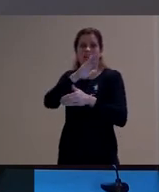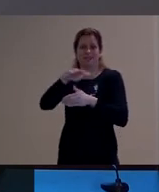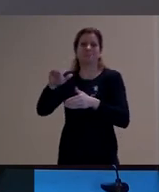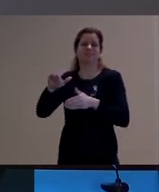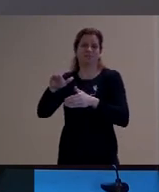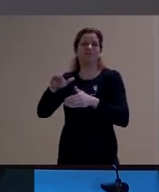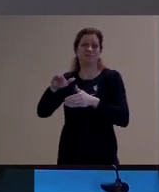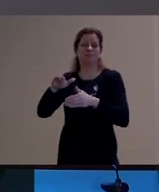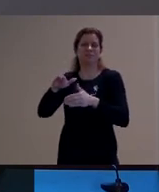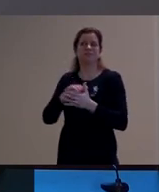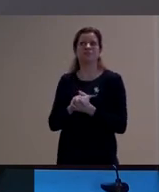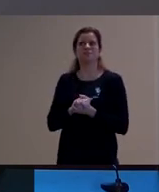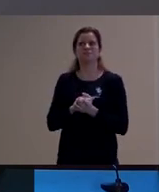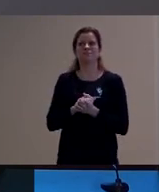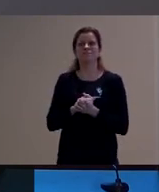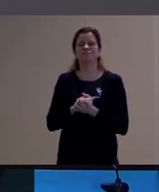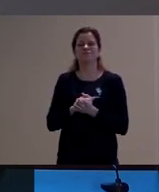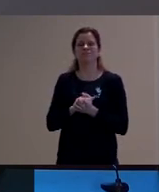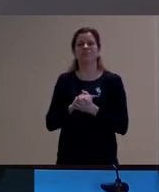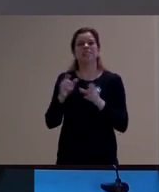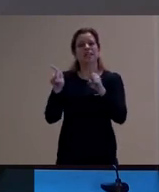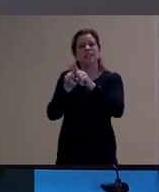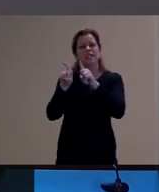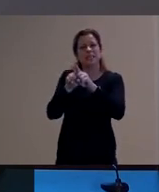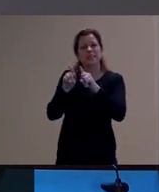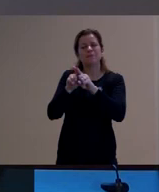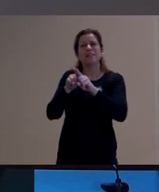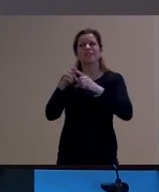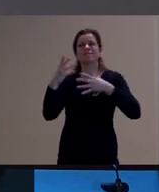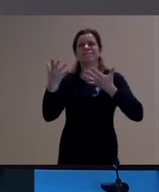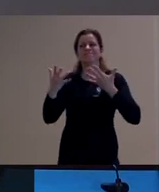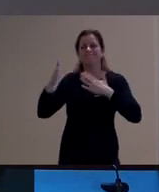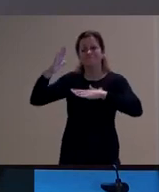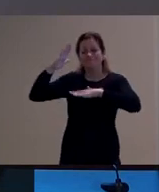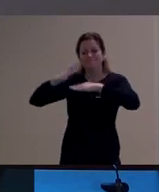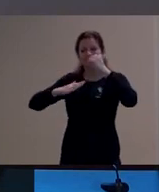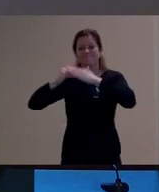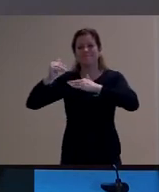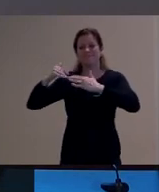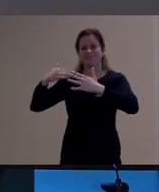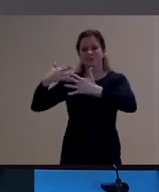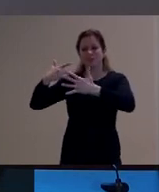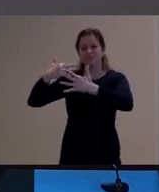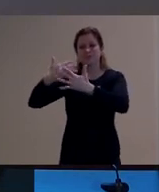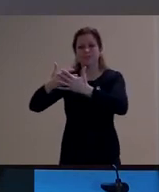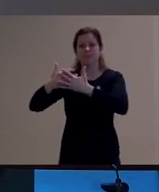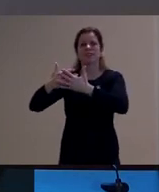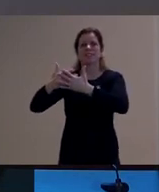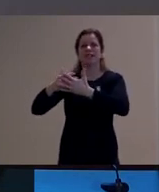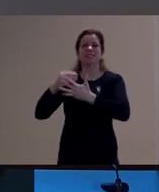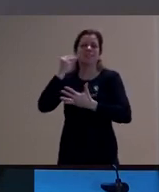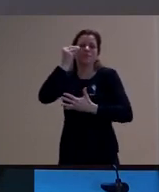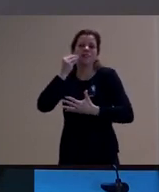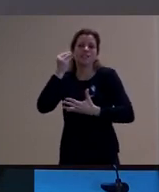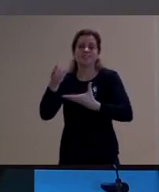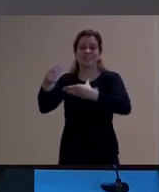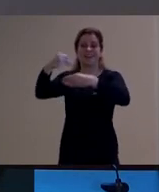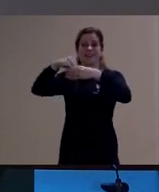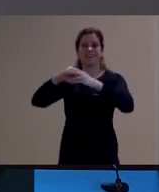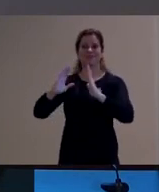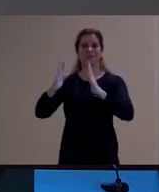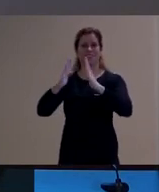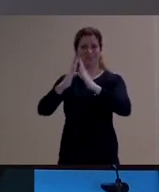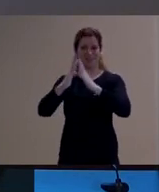cidade e que também experimenta muito o território da casa que isso tem a ver muito com